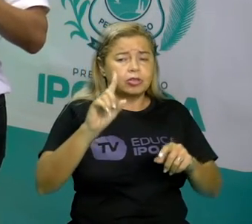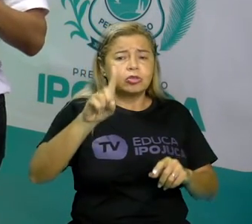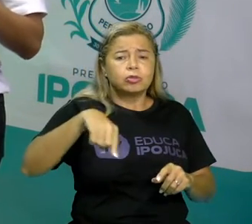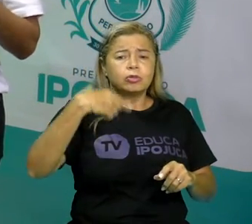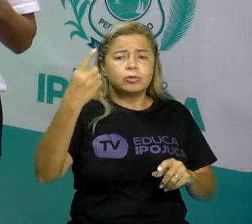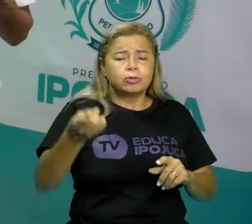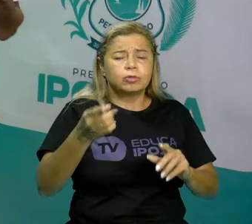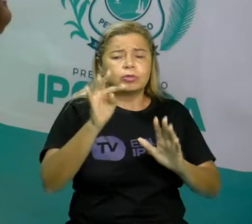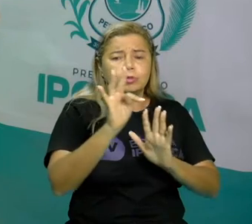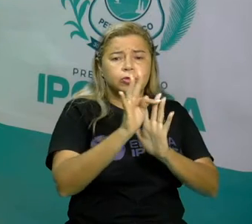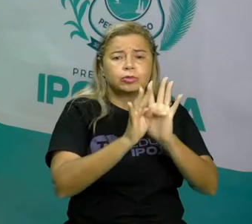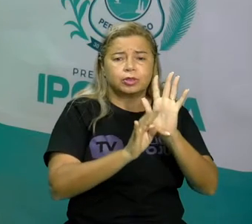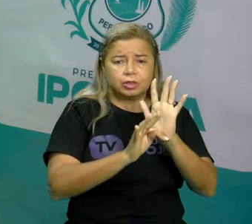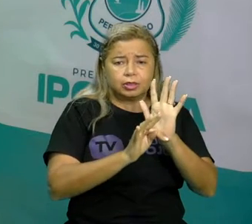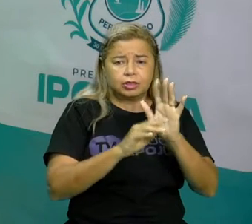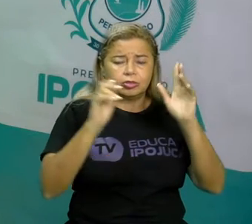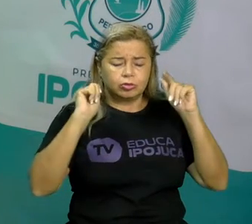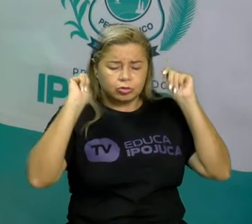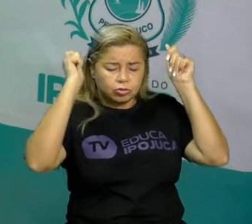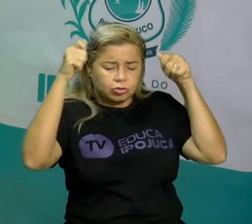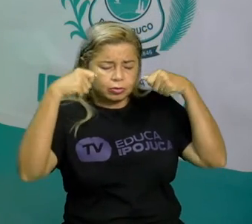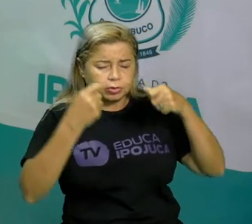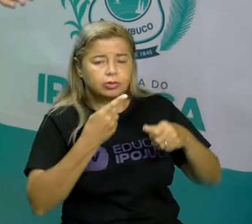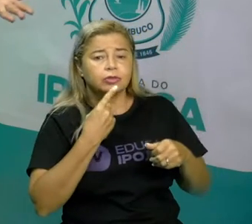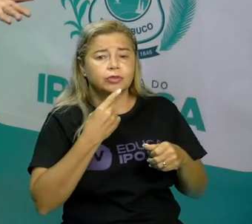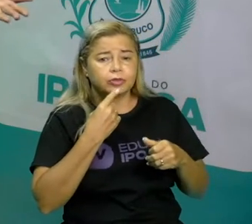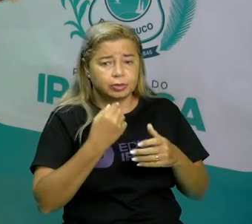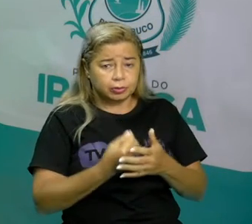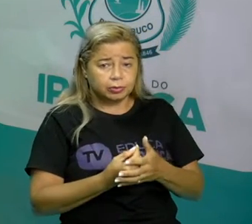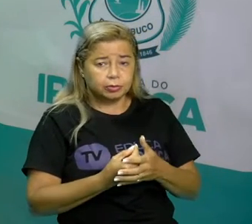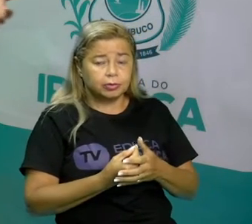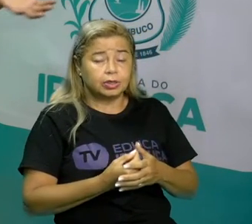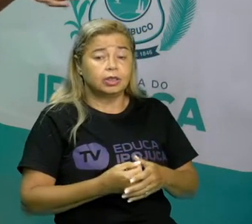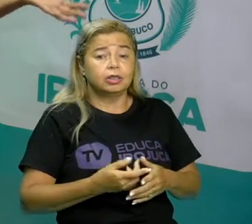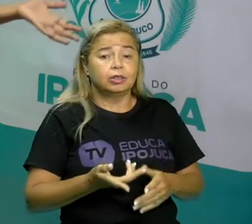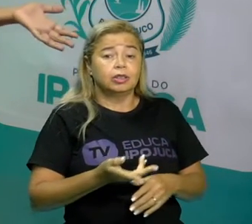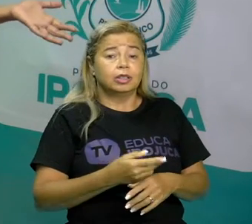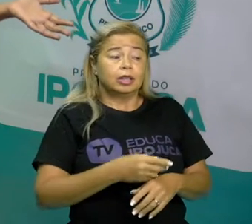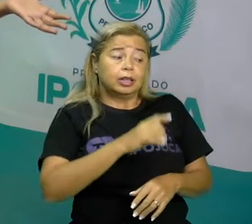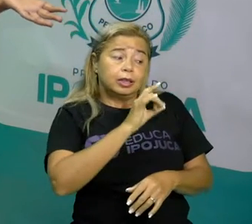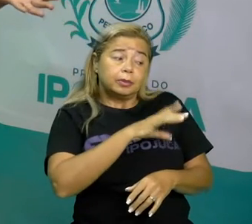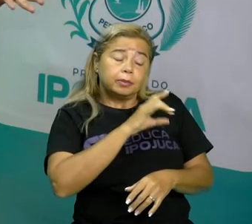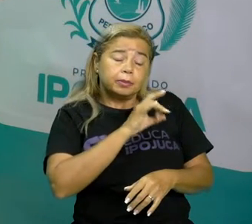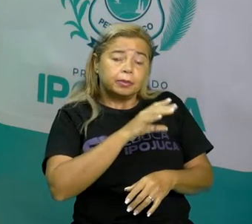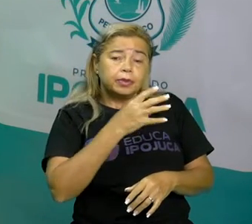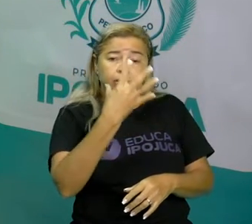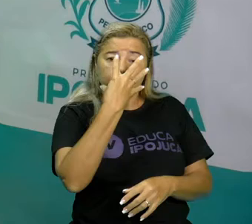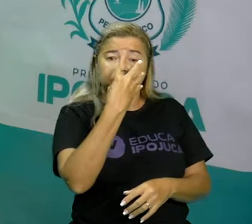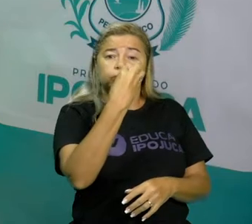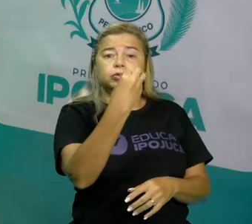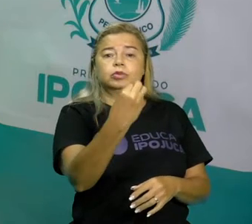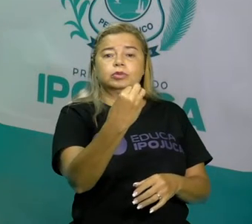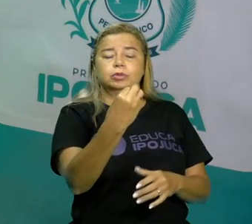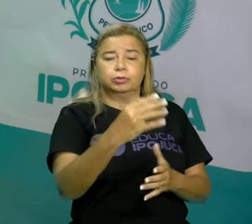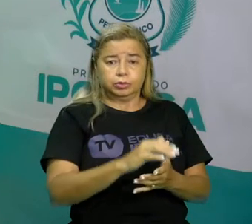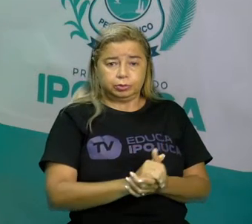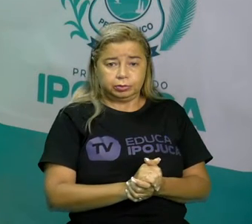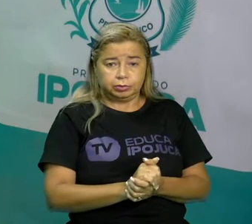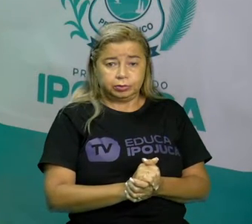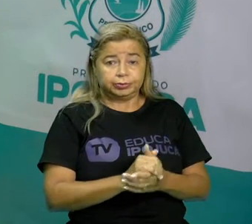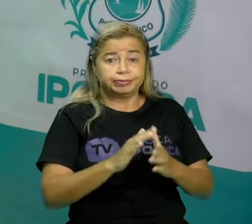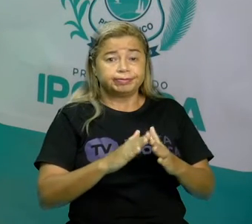é da Chapeuzinho, era um medo que existia, que era do lobo mau e a mãe alertou. Então quando a gente for